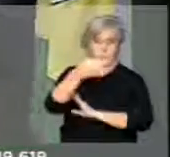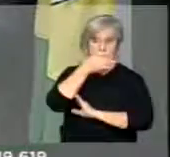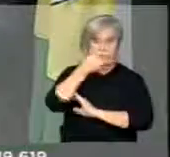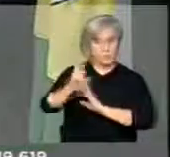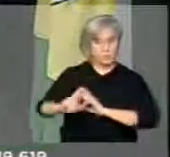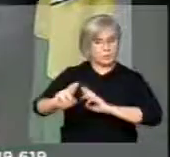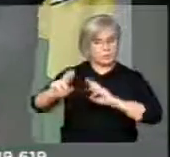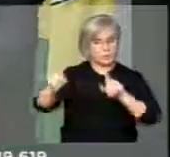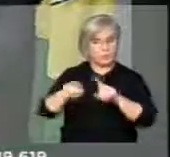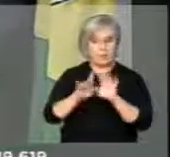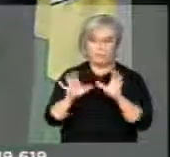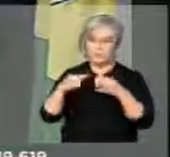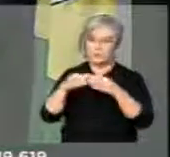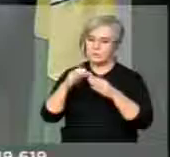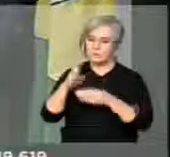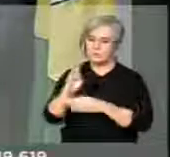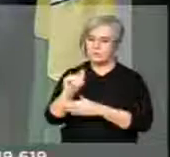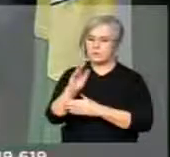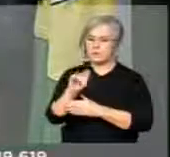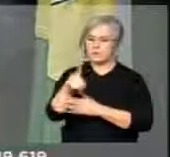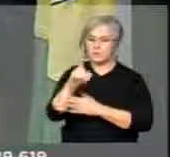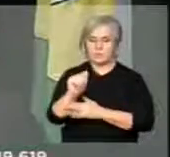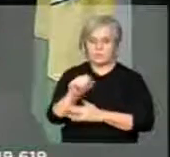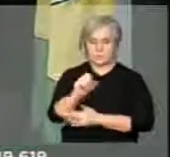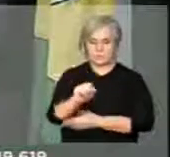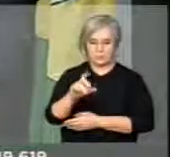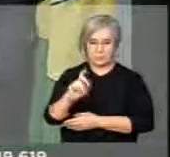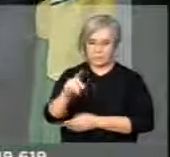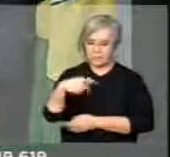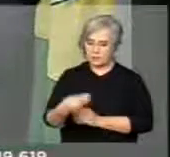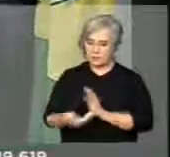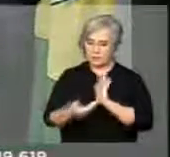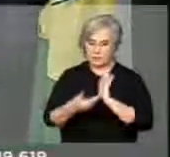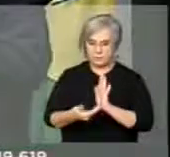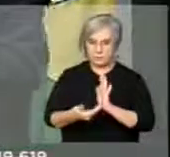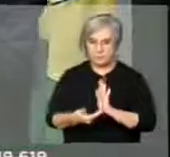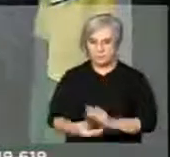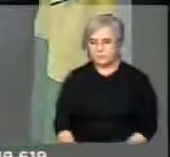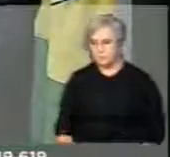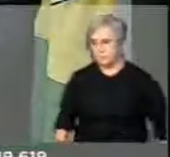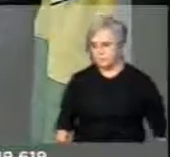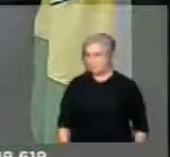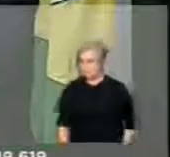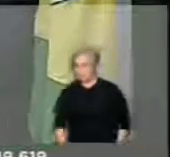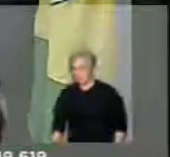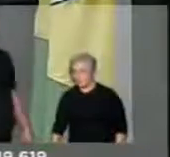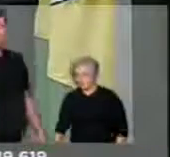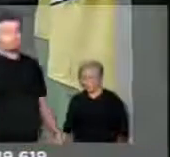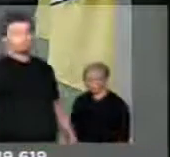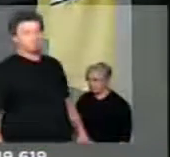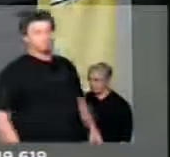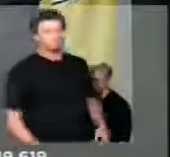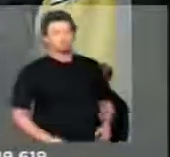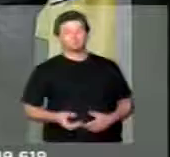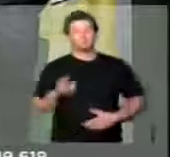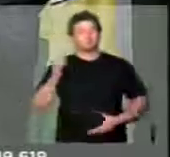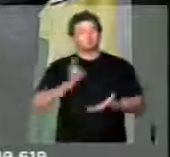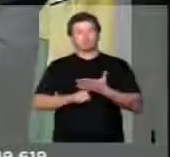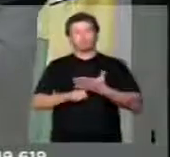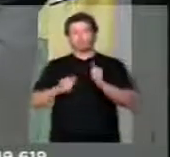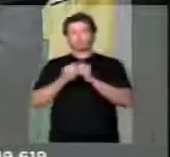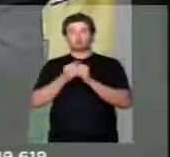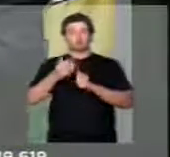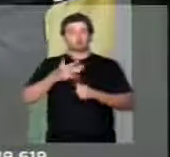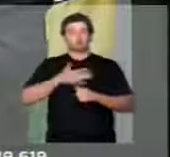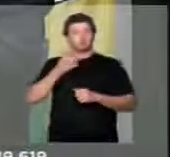Mas a bancada do Solidariedade aqui na Câmara está fechada com o deputado Manato, por meu